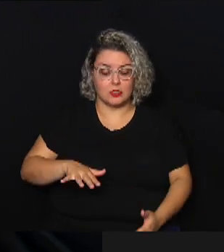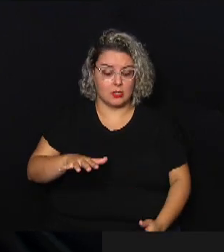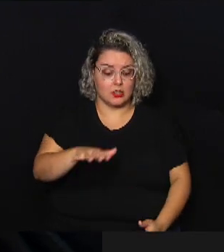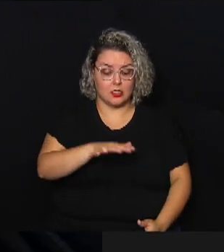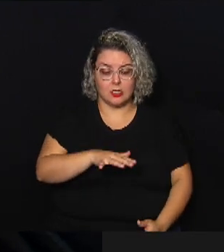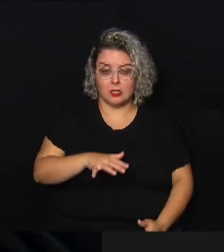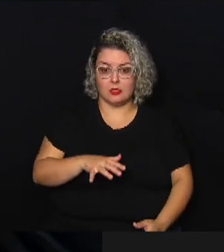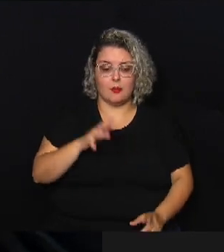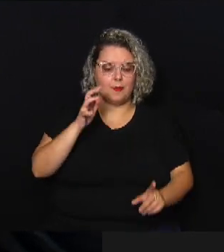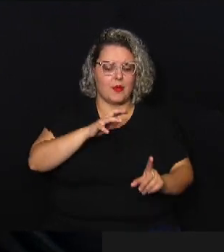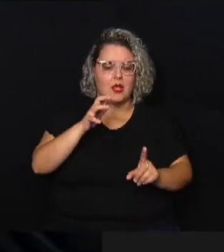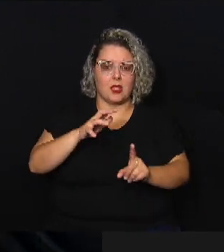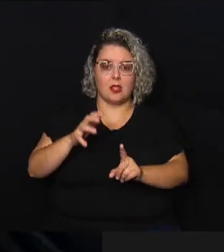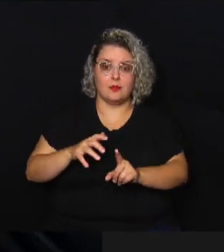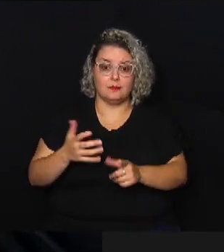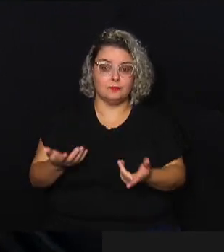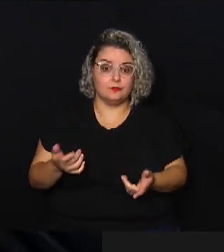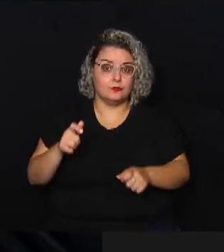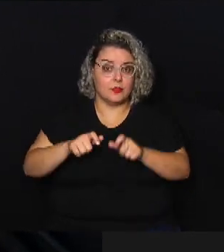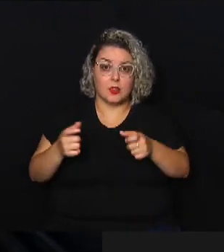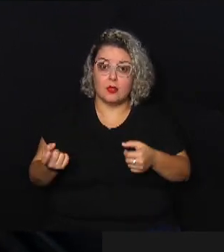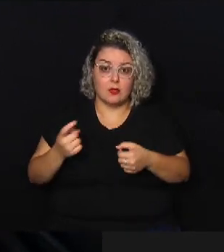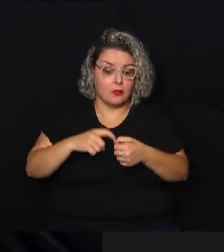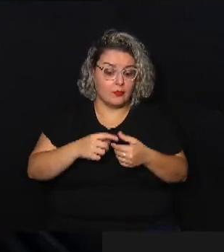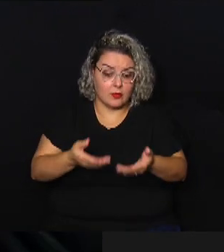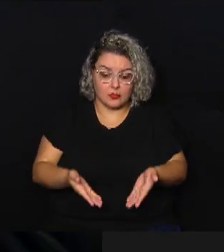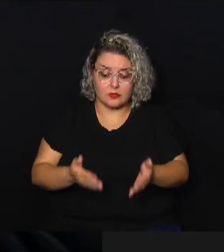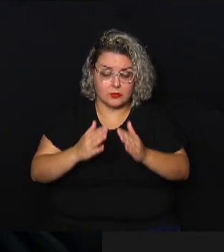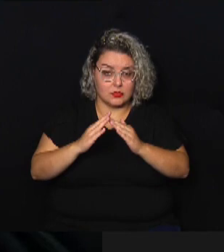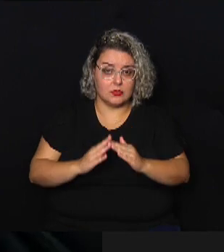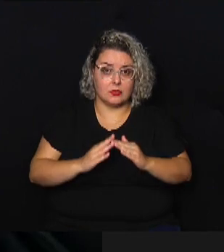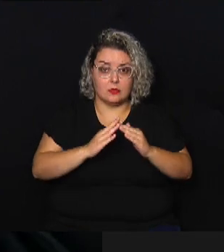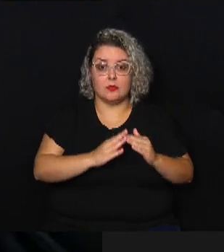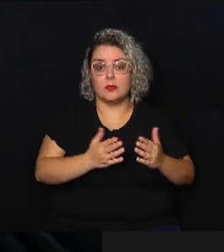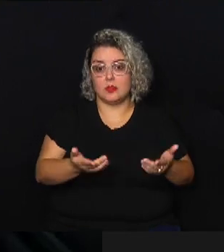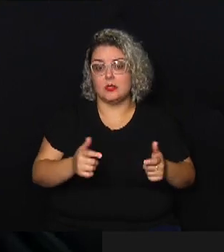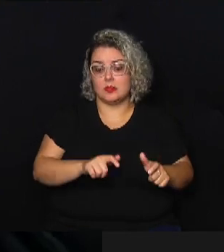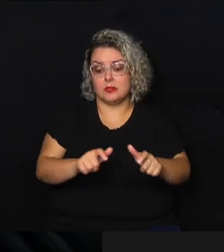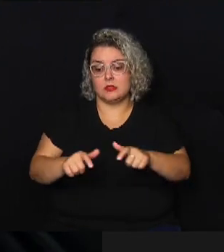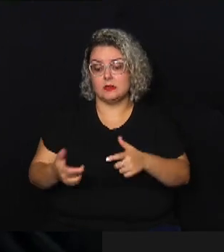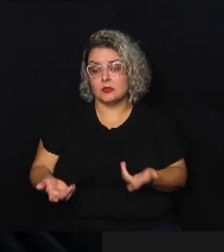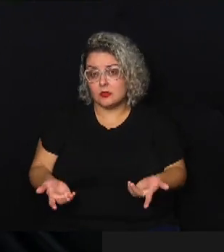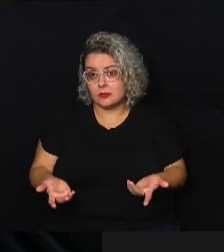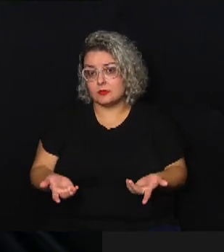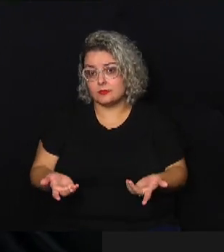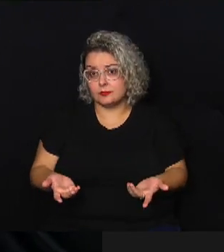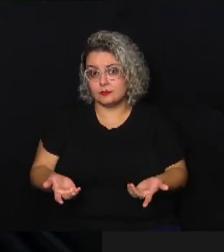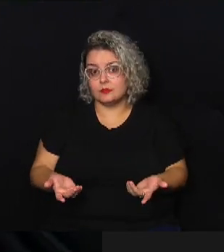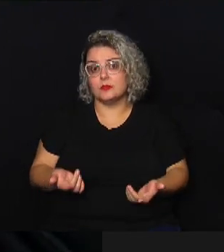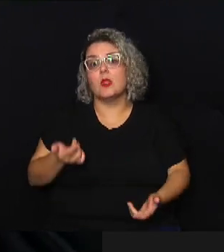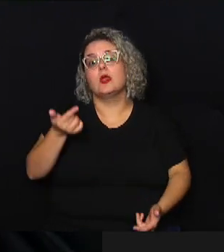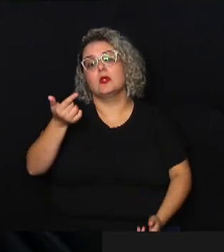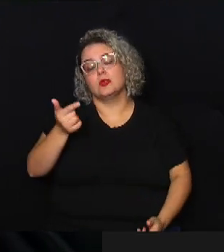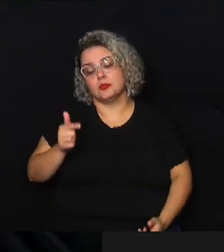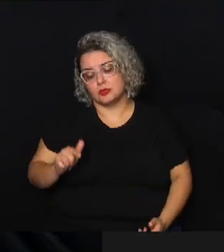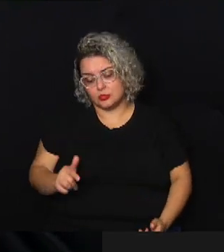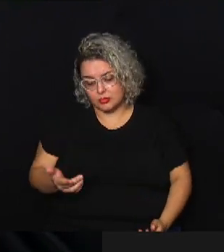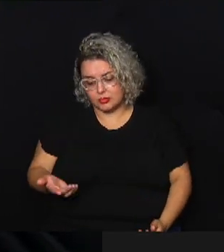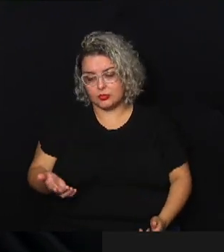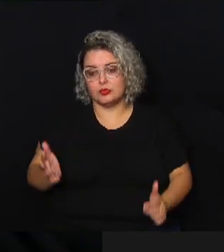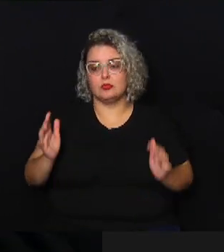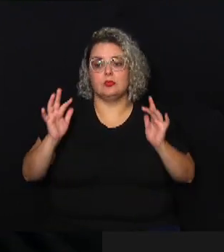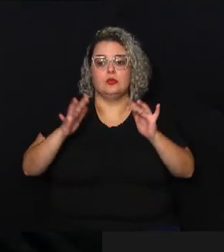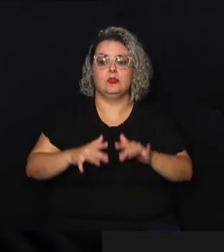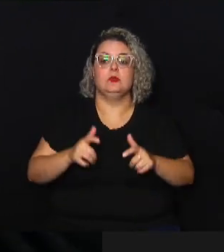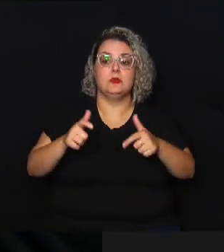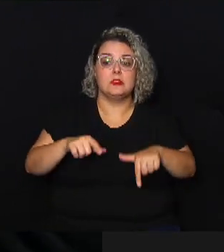afetadas hoje as pessoas voltaram a habitar essas regiões essas áreas quer dizer novamente elas estão ocupando essas áreas de